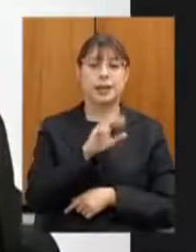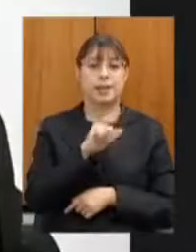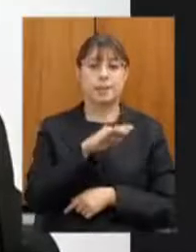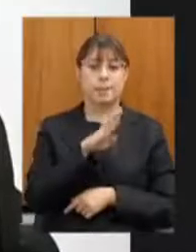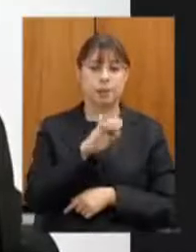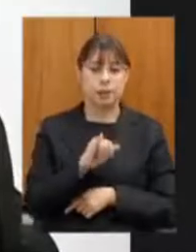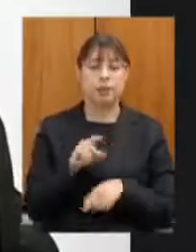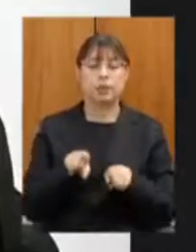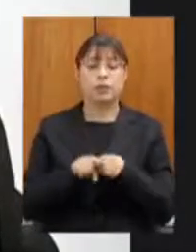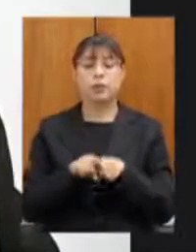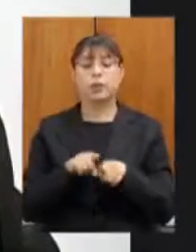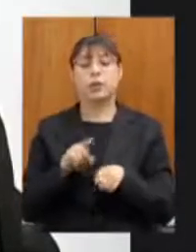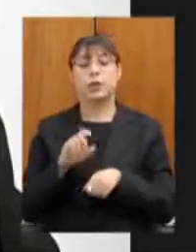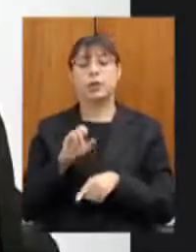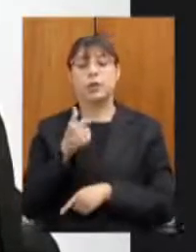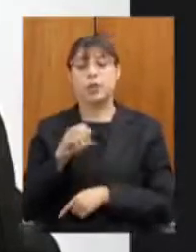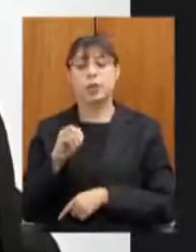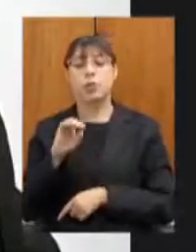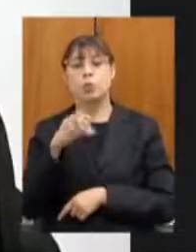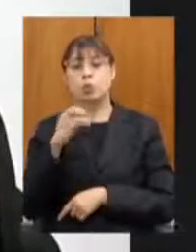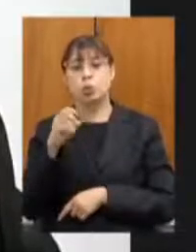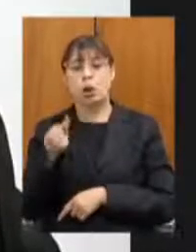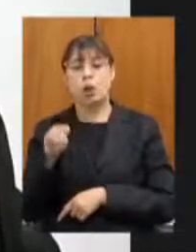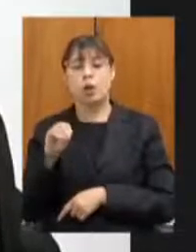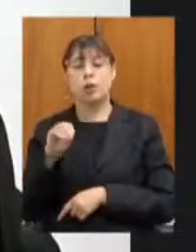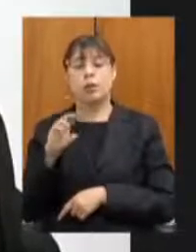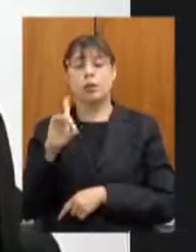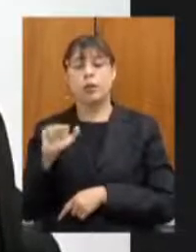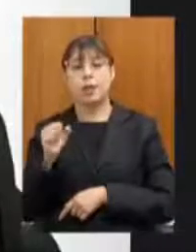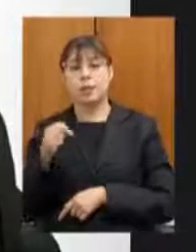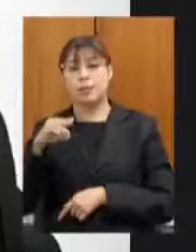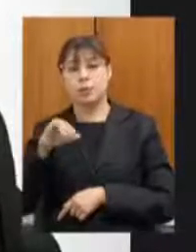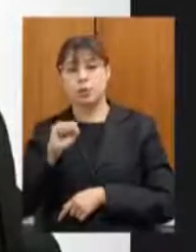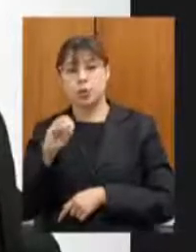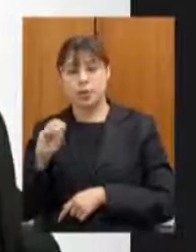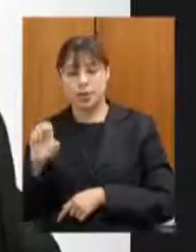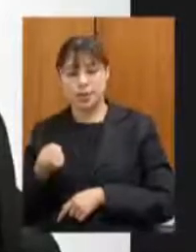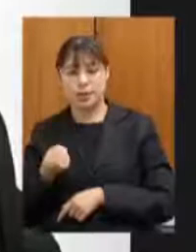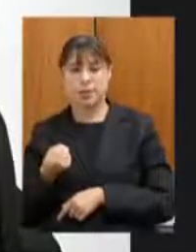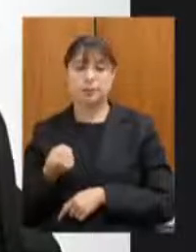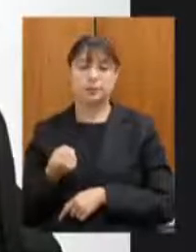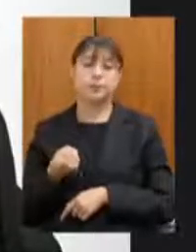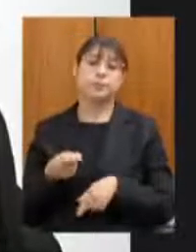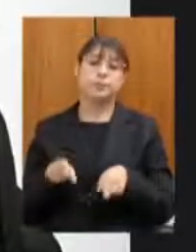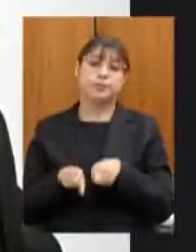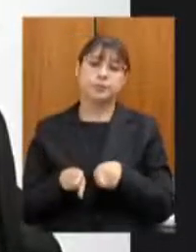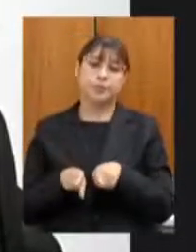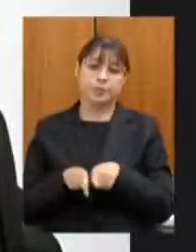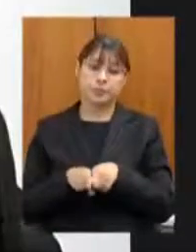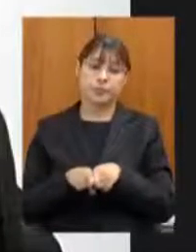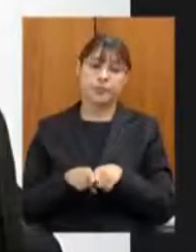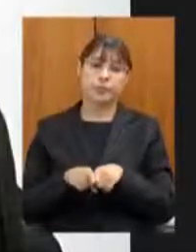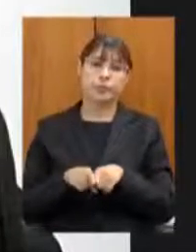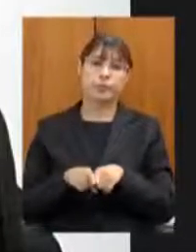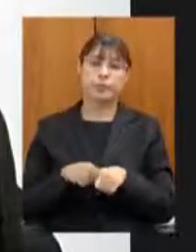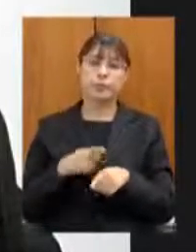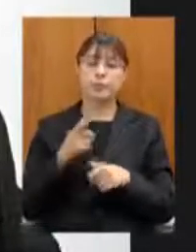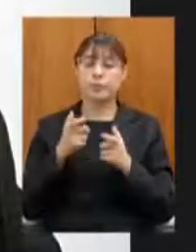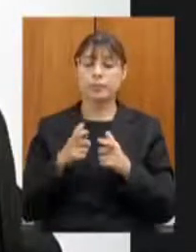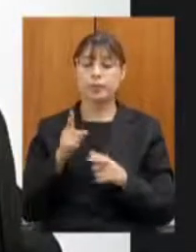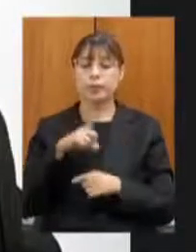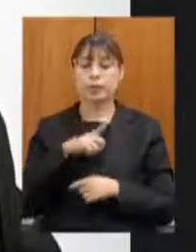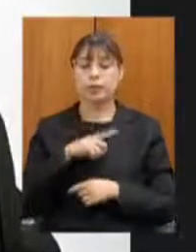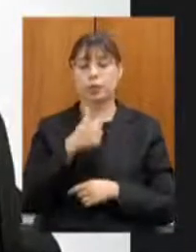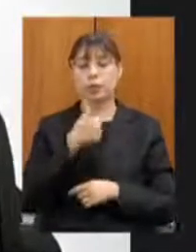São João das Missões do trecho especificamente do distrito de Rancharia a cidade de João das Missões totalizando 11